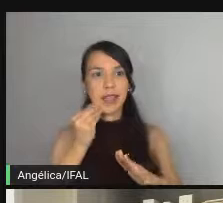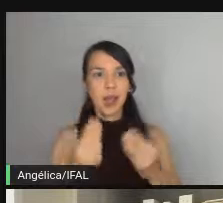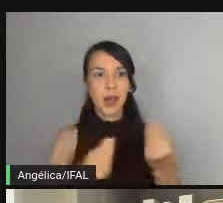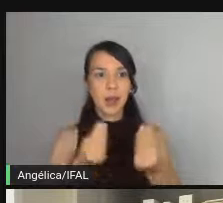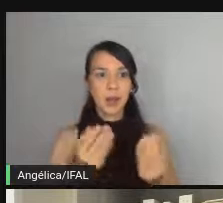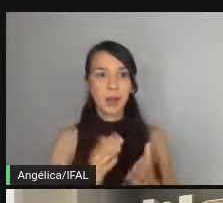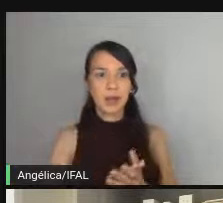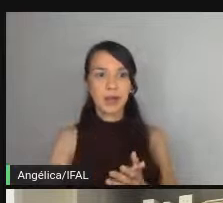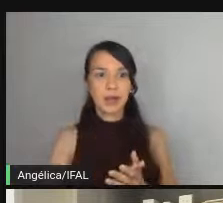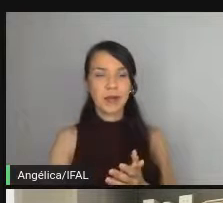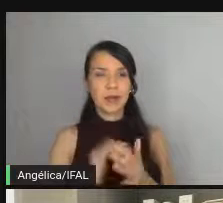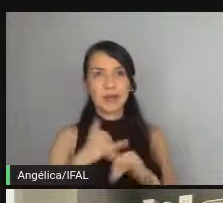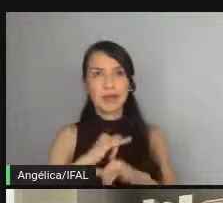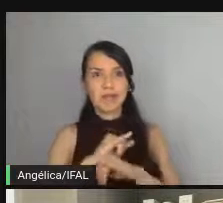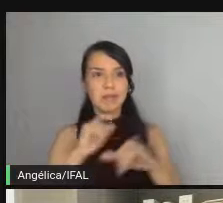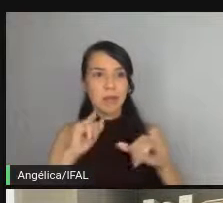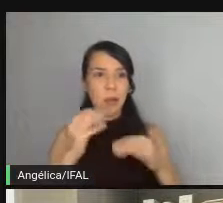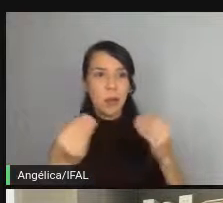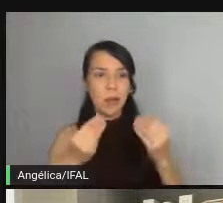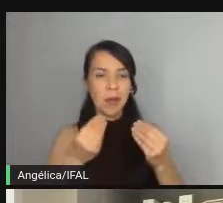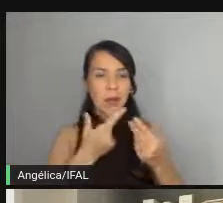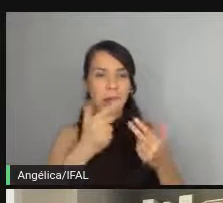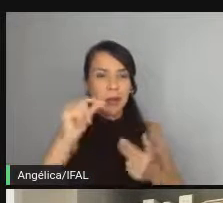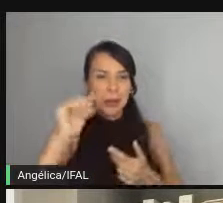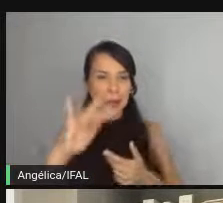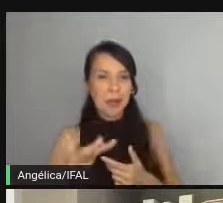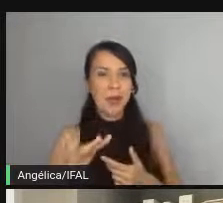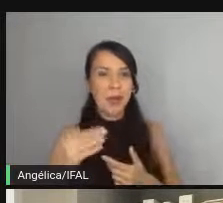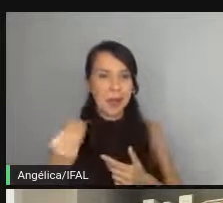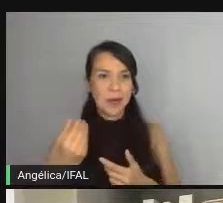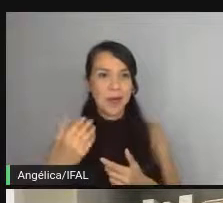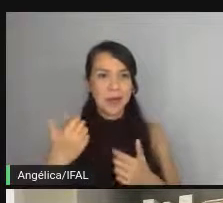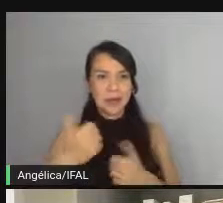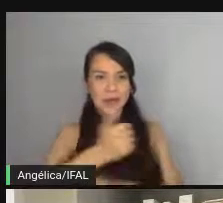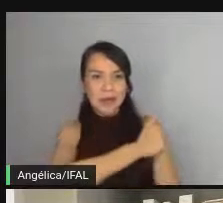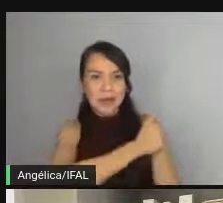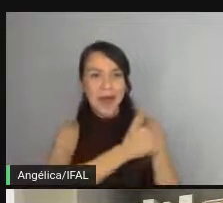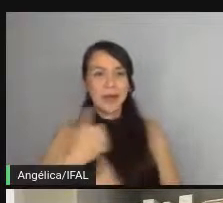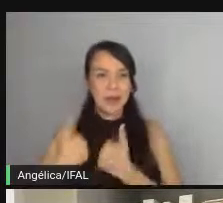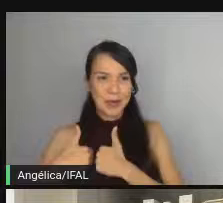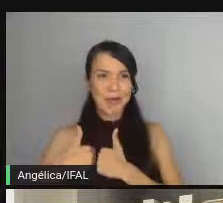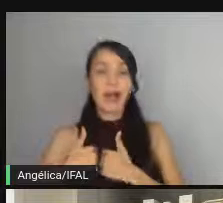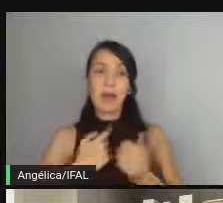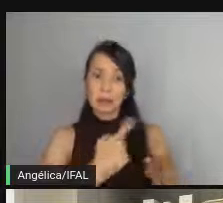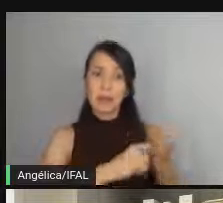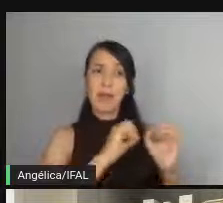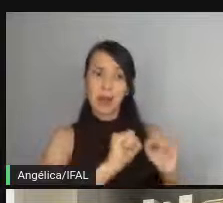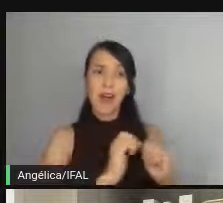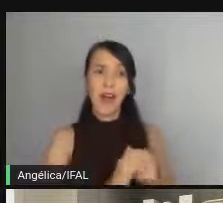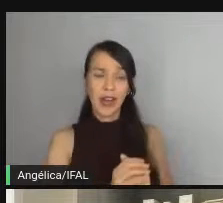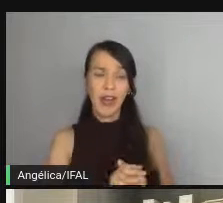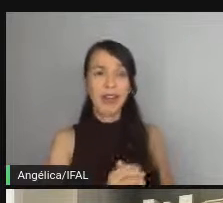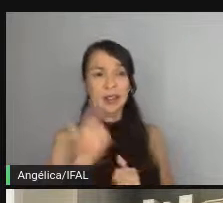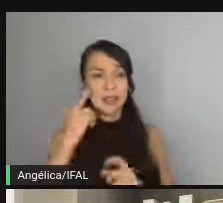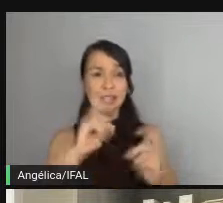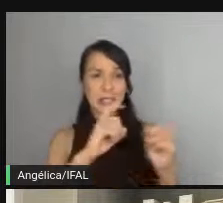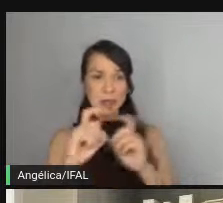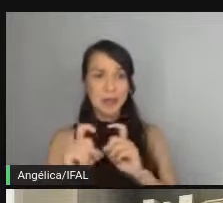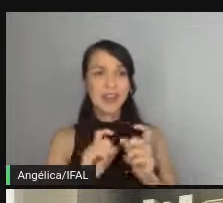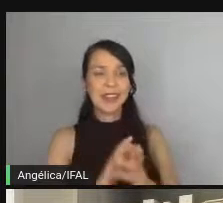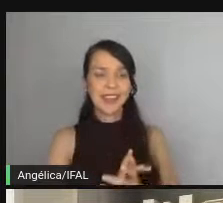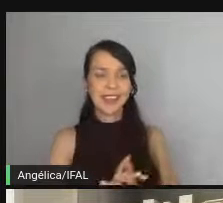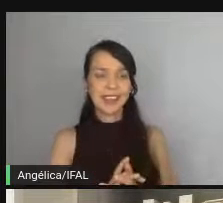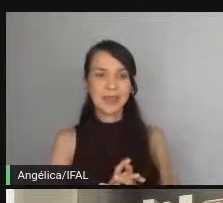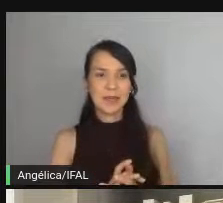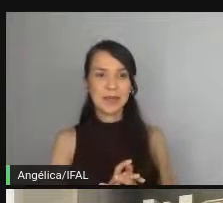uma promoção aí uma coisa para os alunos do IFAO vamos para a gente discutir aí um